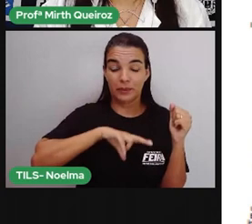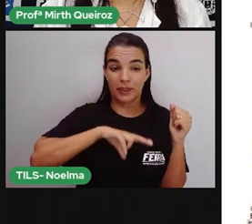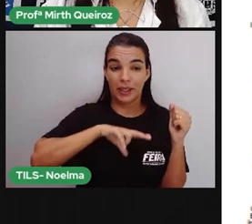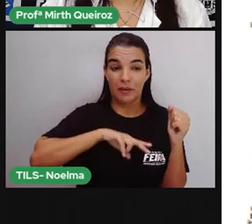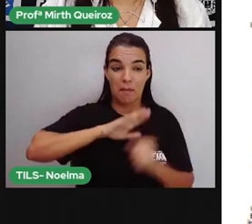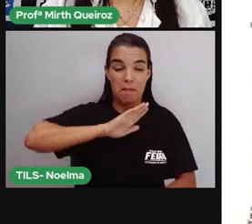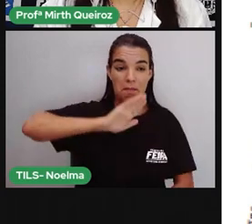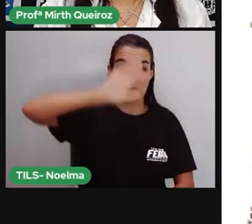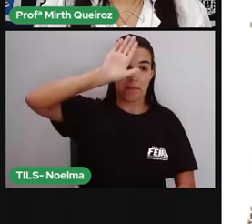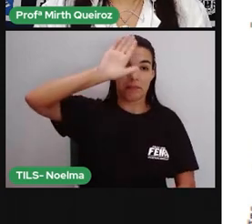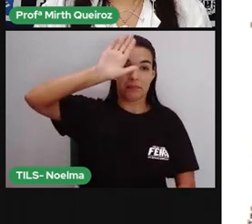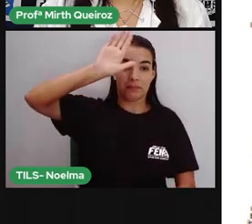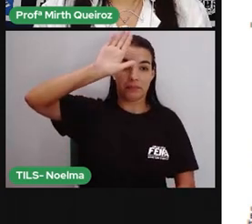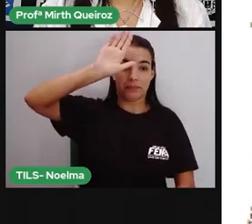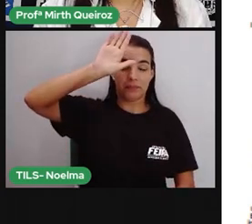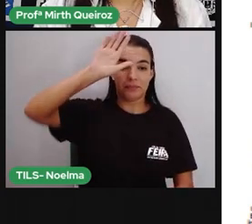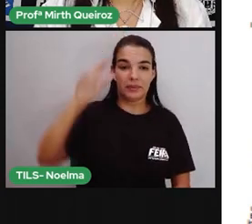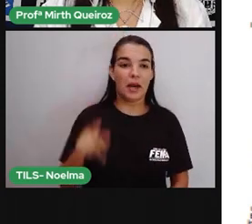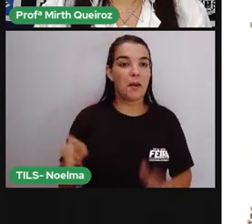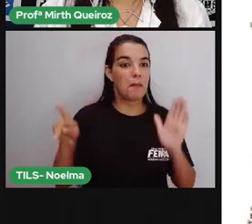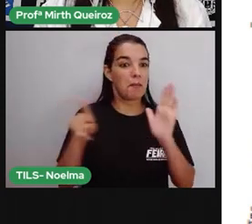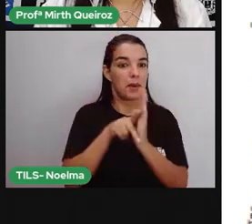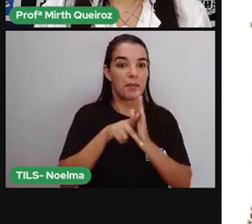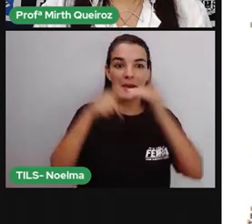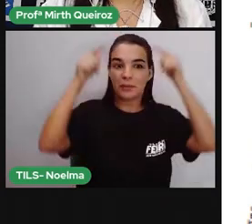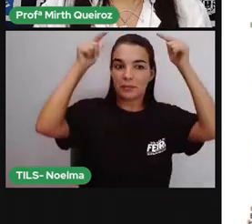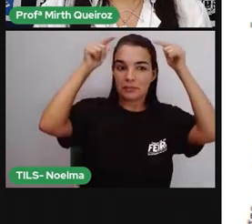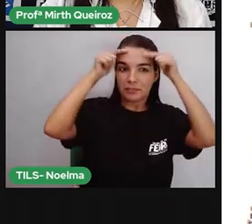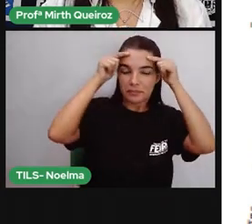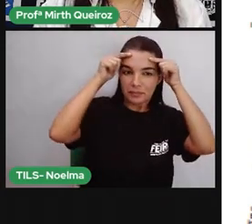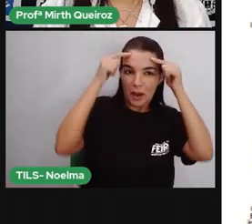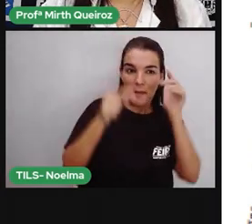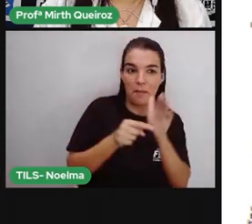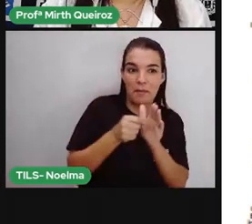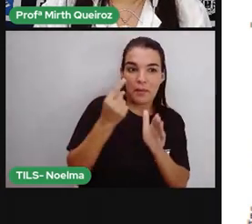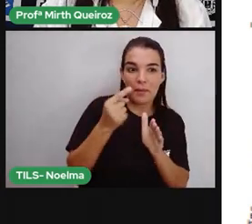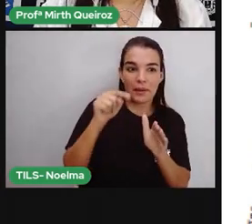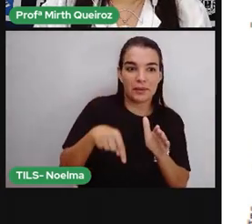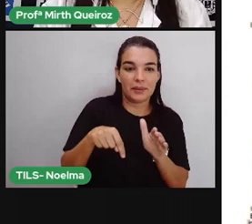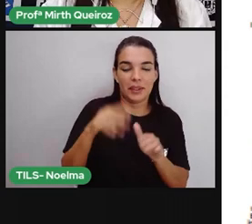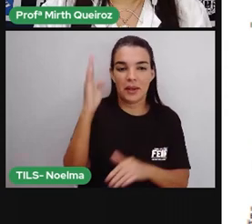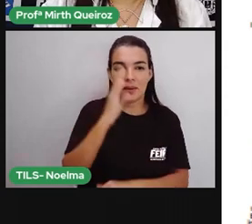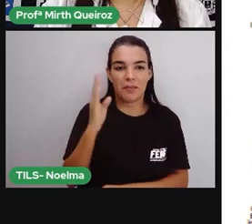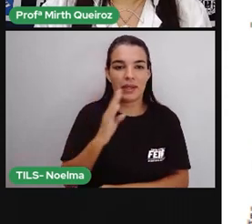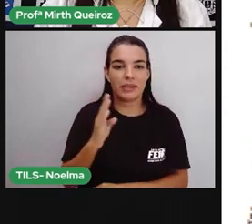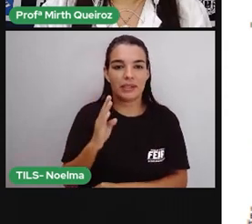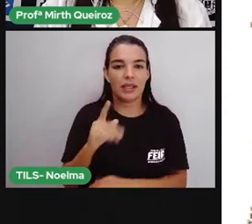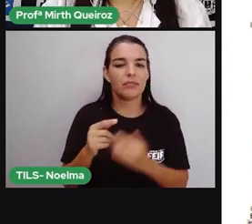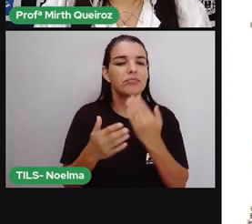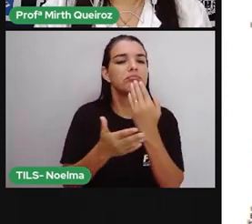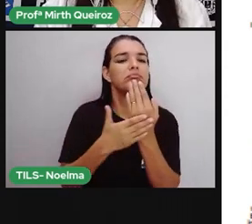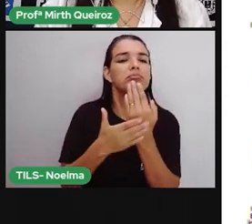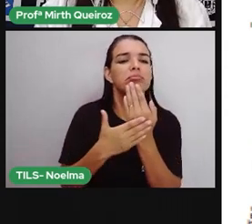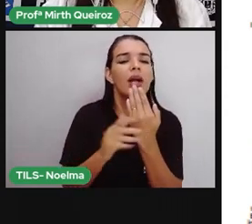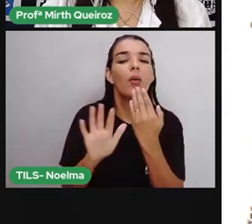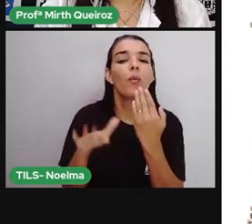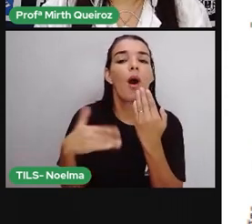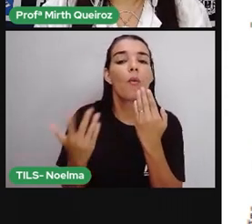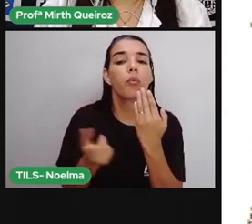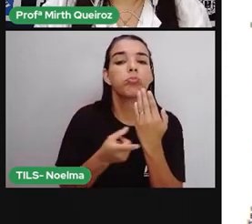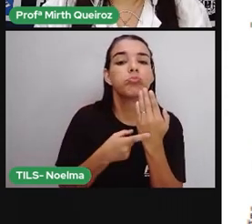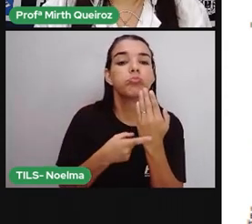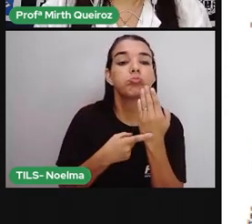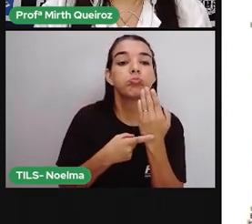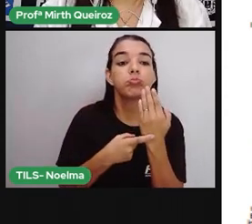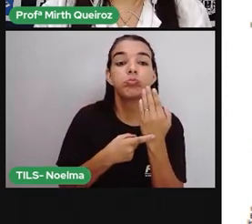independência e o primeiro imperador do Brasil. Qual é a coroa? Qual é reverso desse